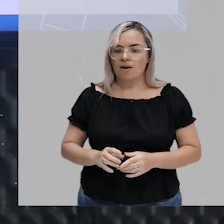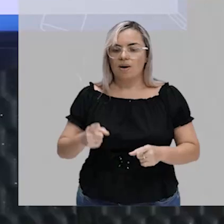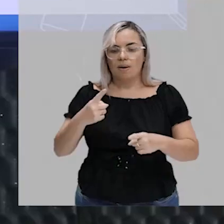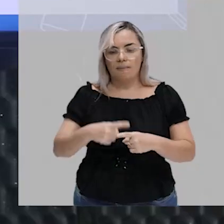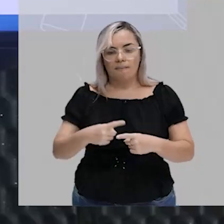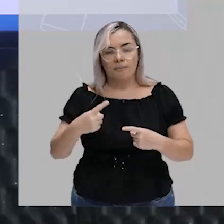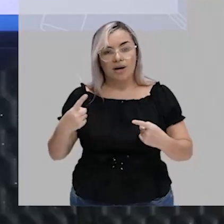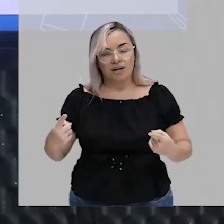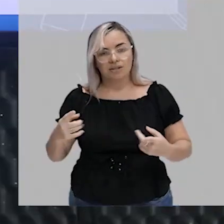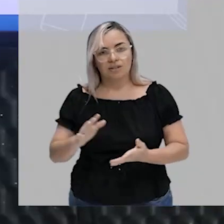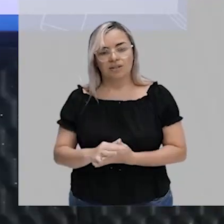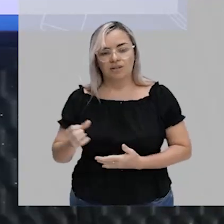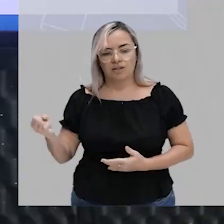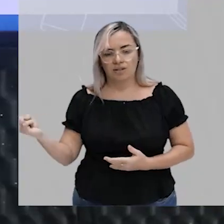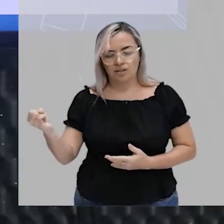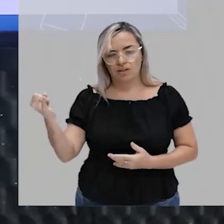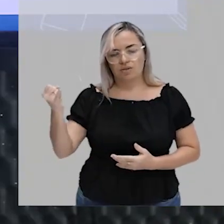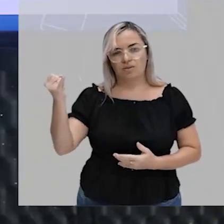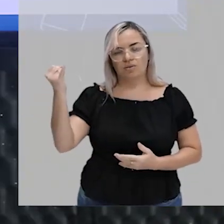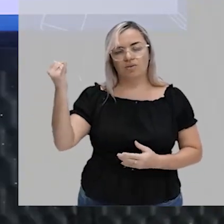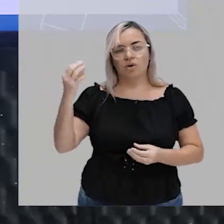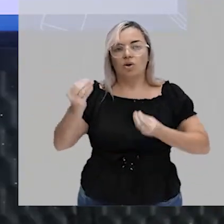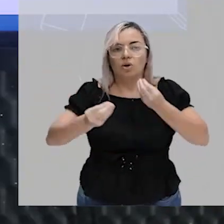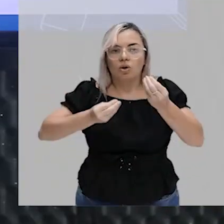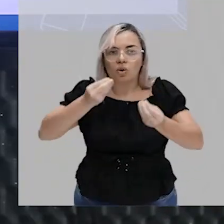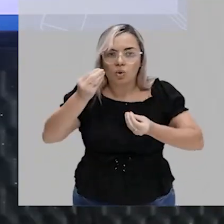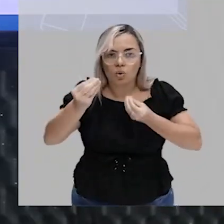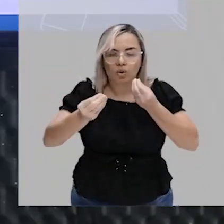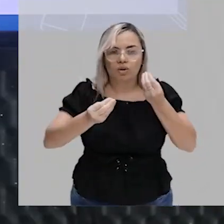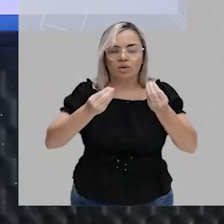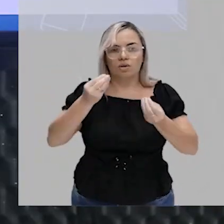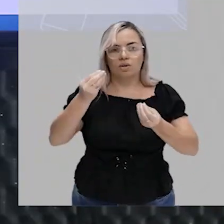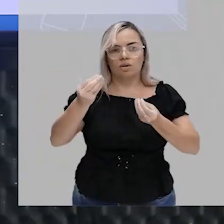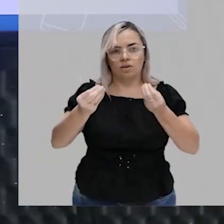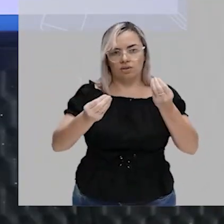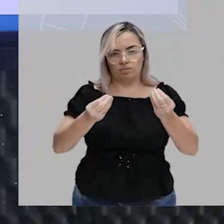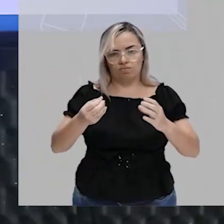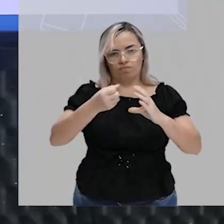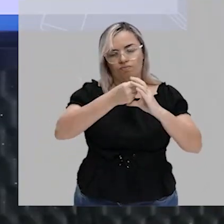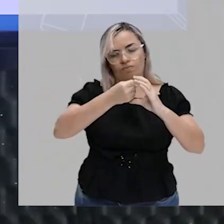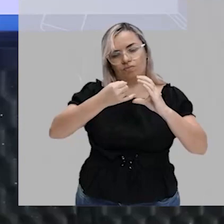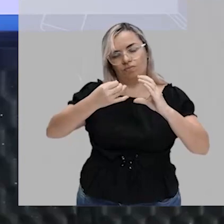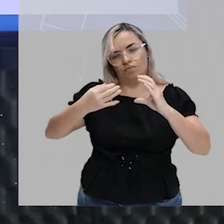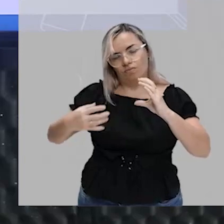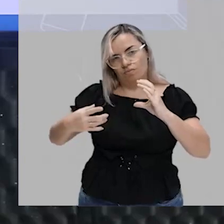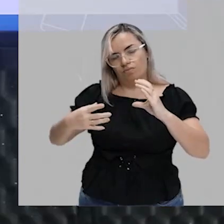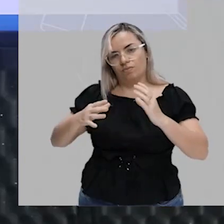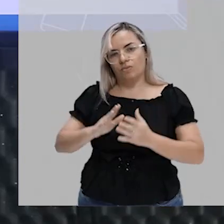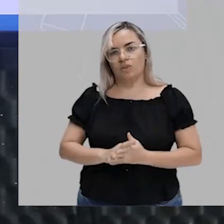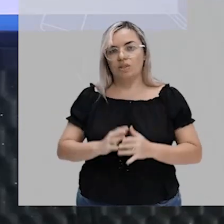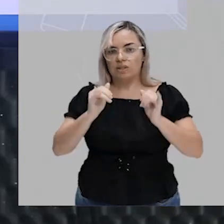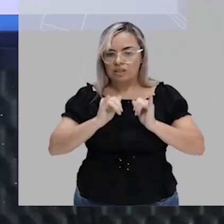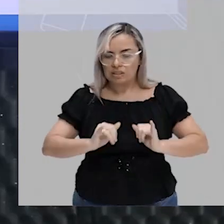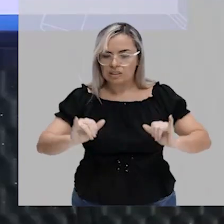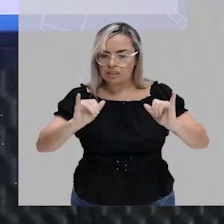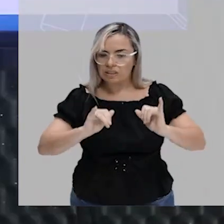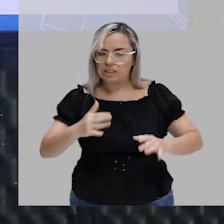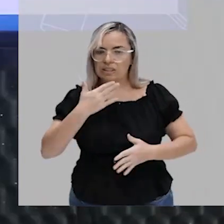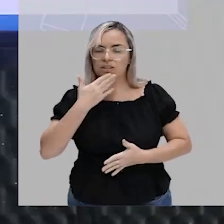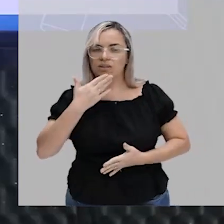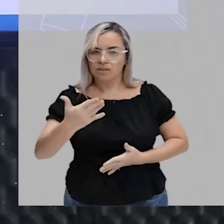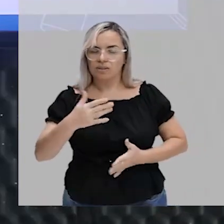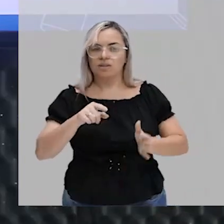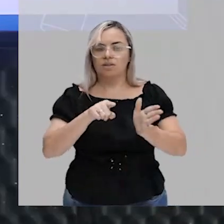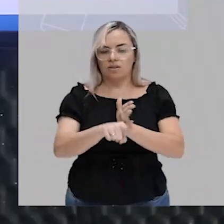muito importante você, né, ver como essa característica tá sendo informada, justamente